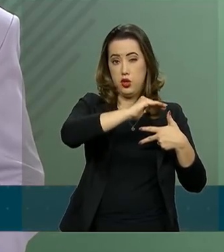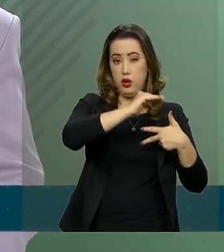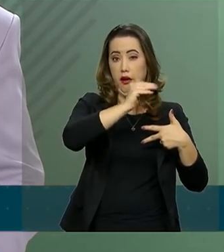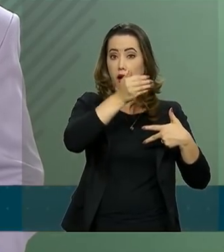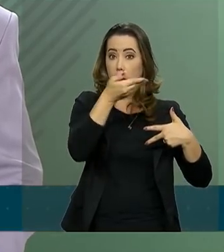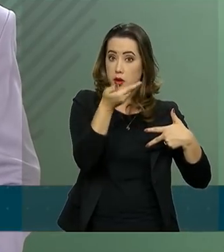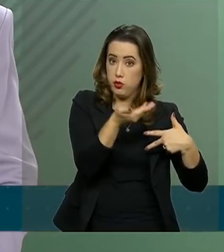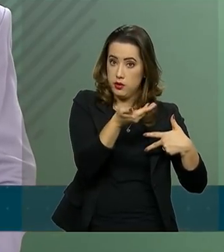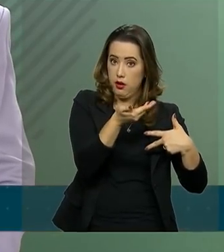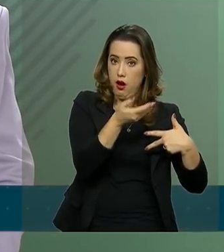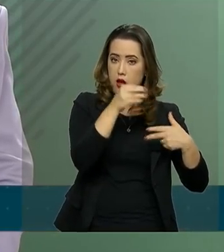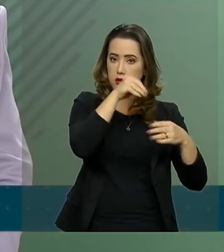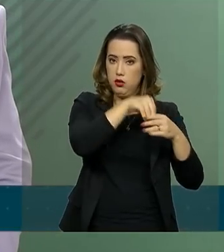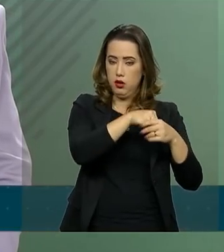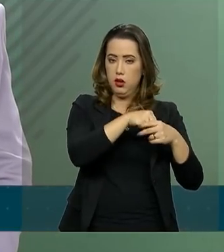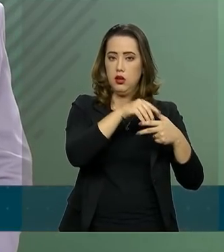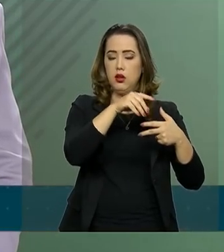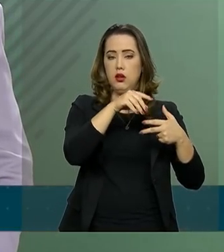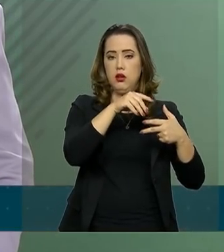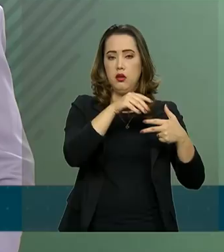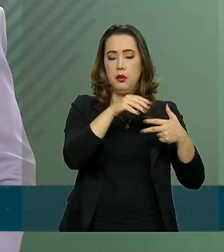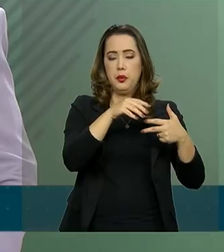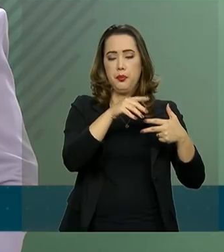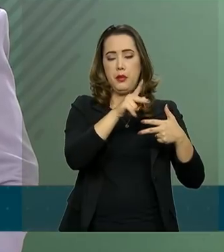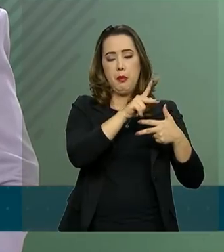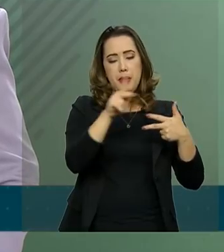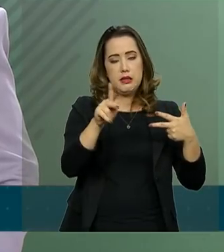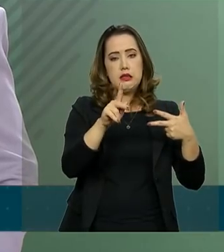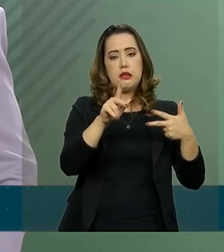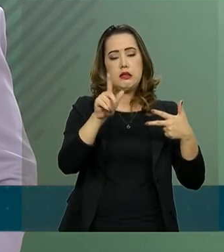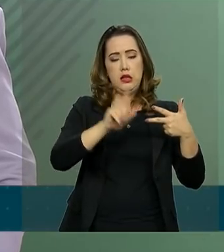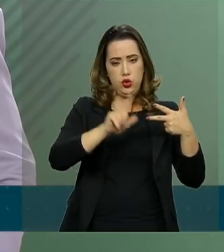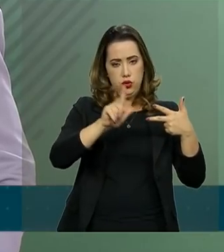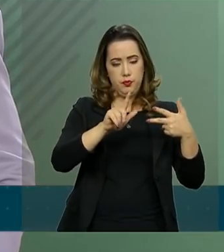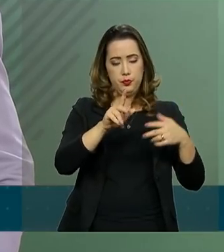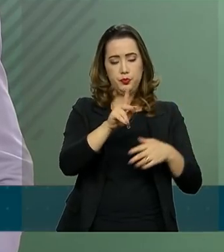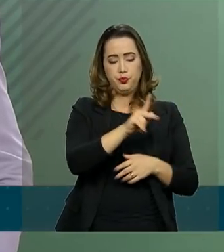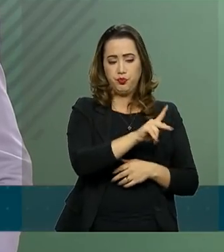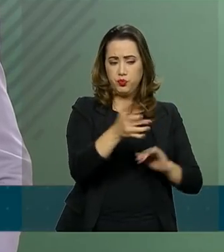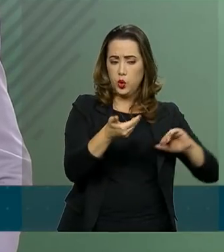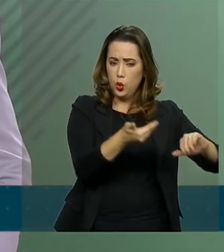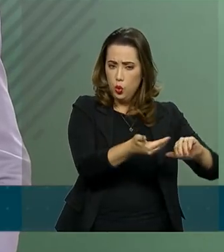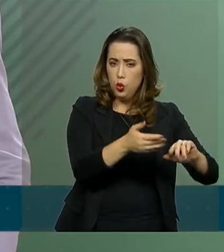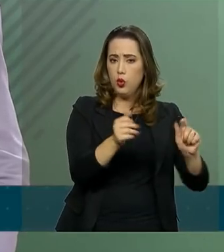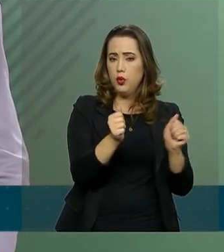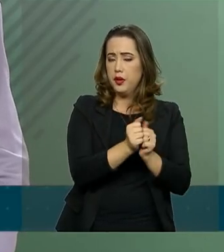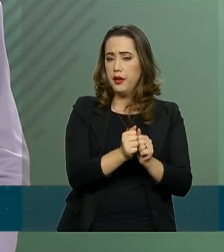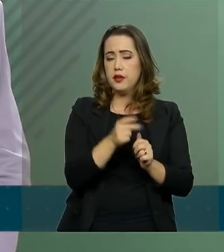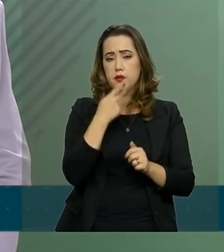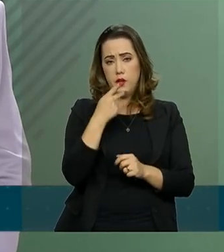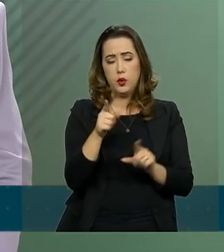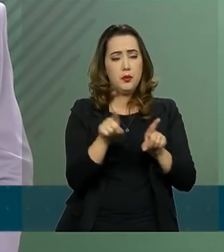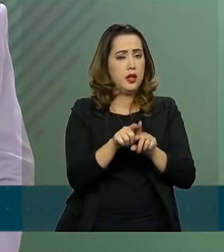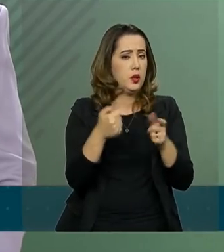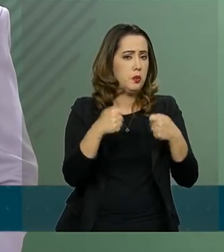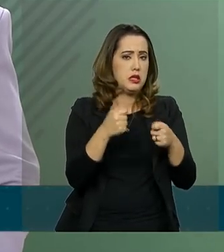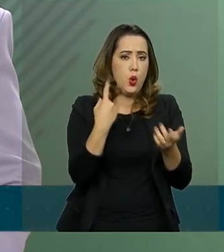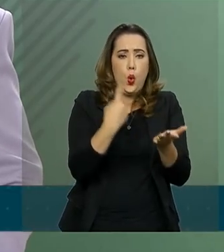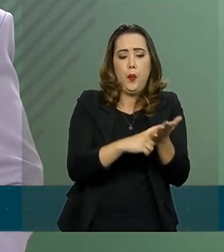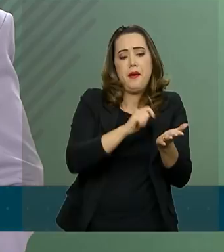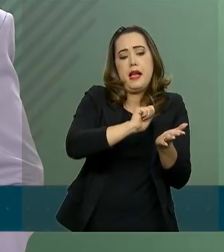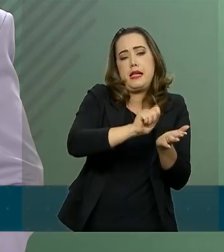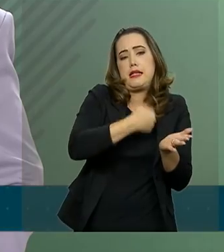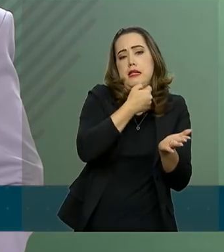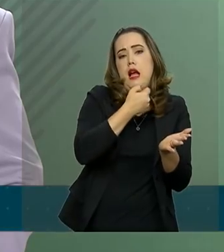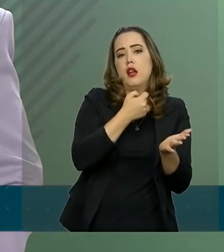Câmara dentro do Poder Legislativo, que não é necessário firmar-se esse pacto para que nós tenhamos um trabalho